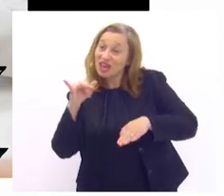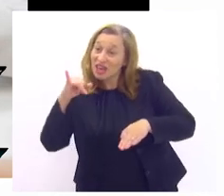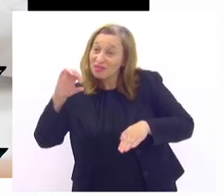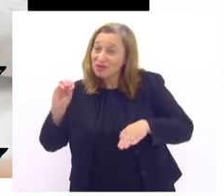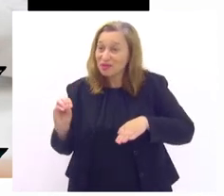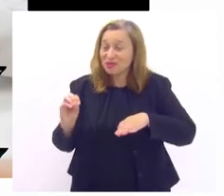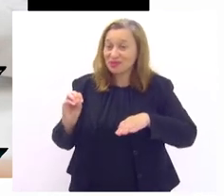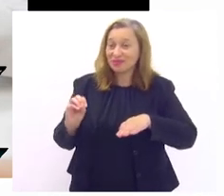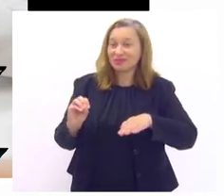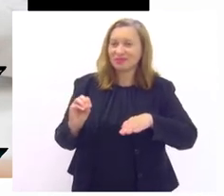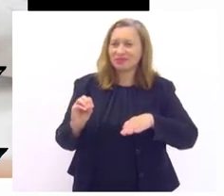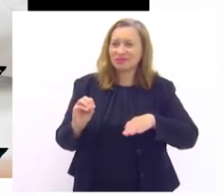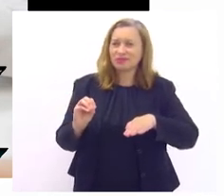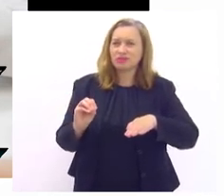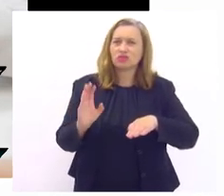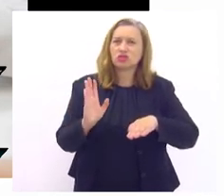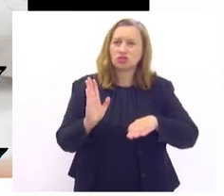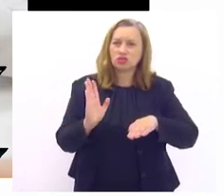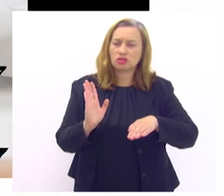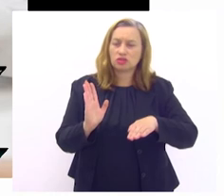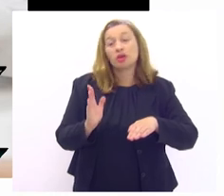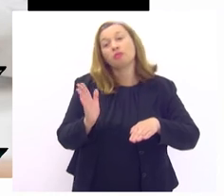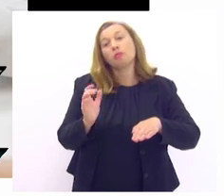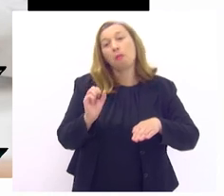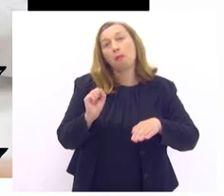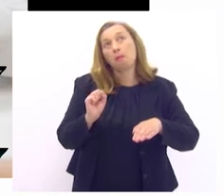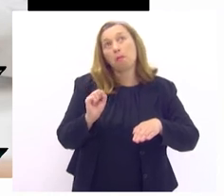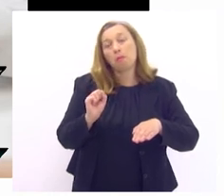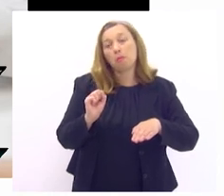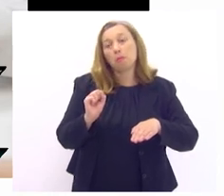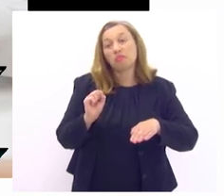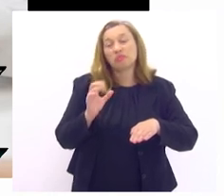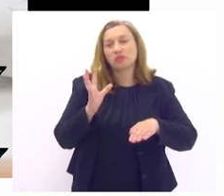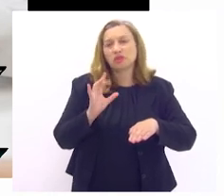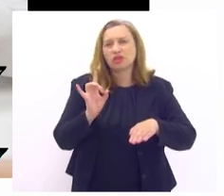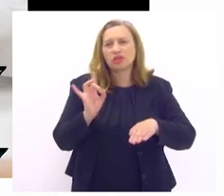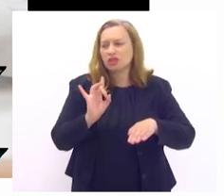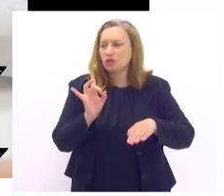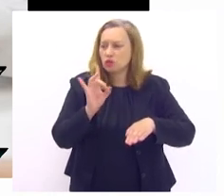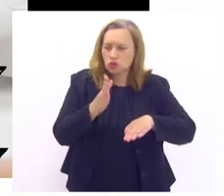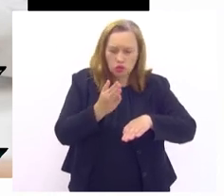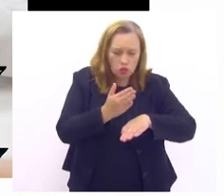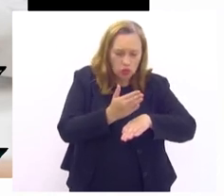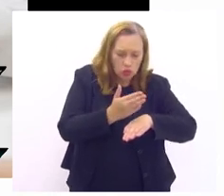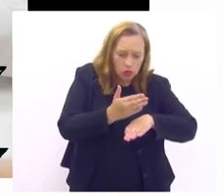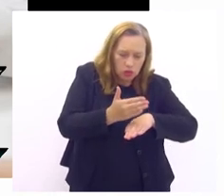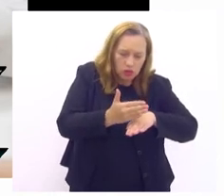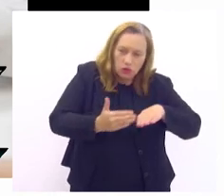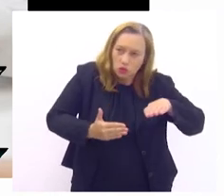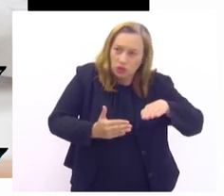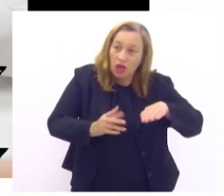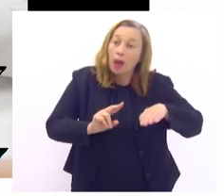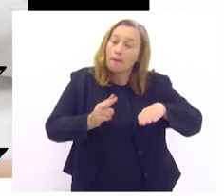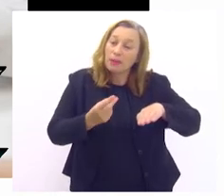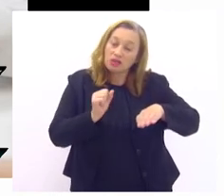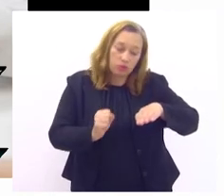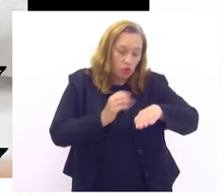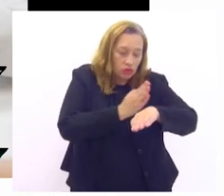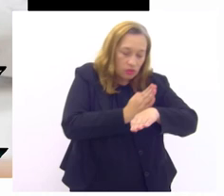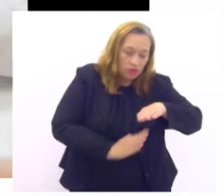para amputação né talvez não só desse dedo mas talvez da região ali do antepé